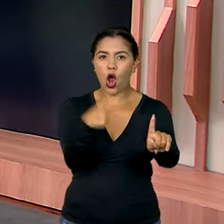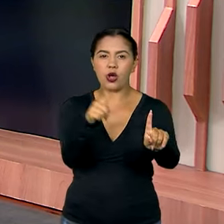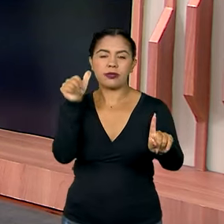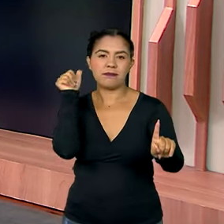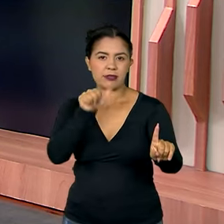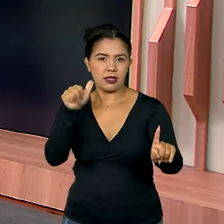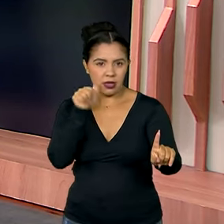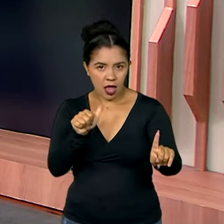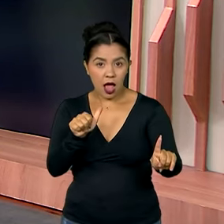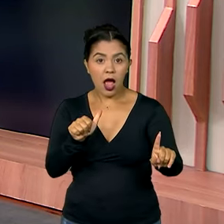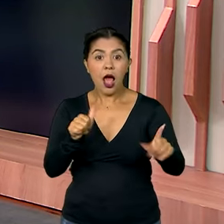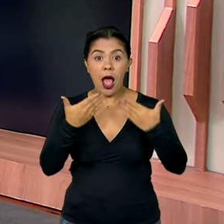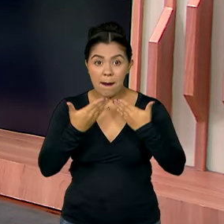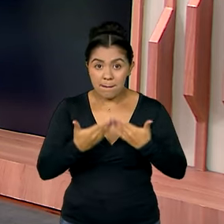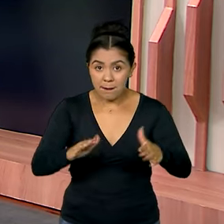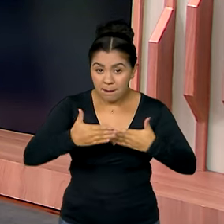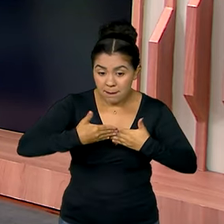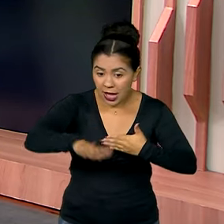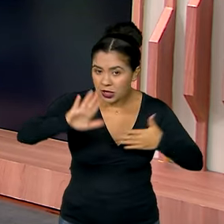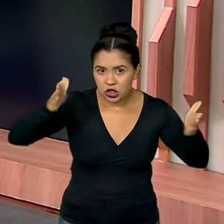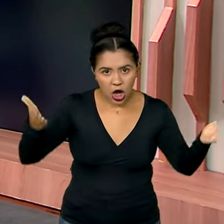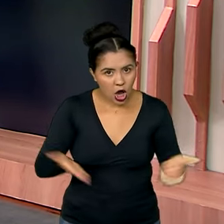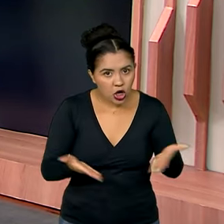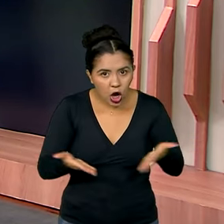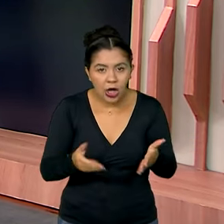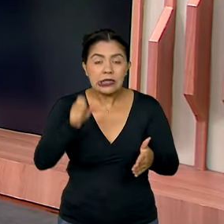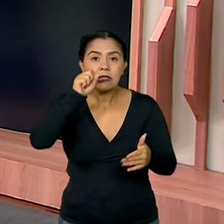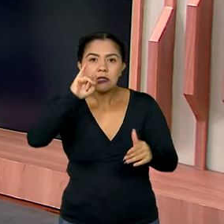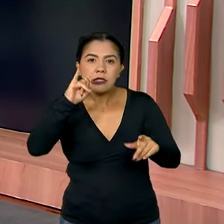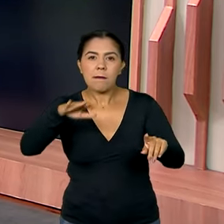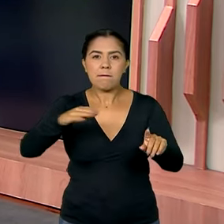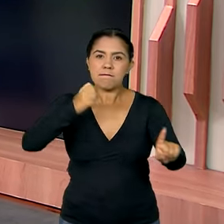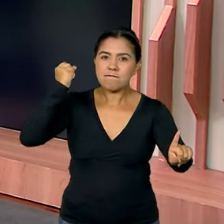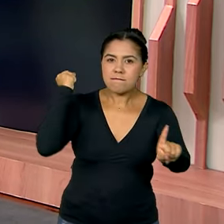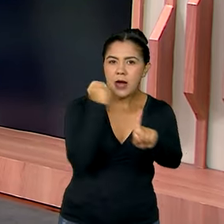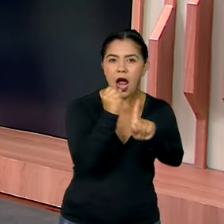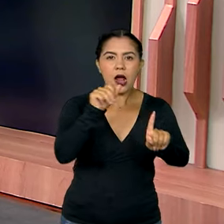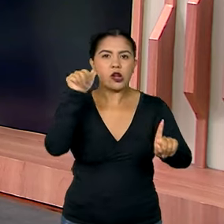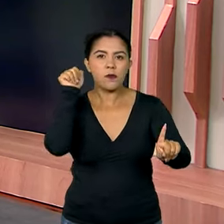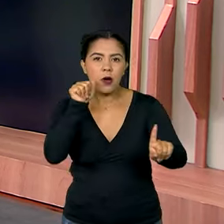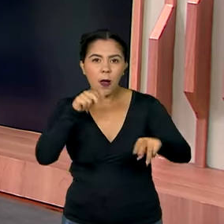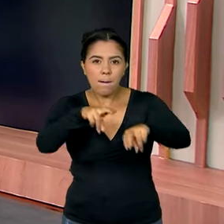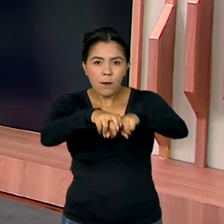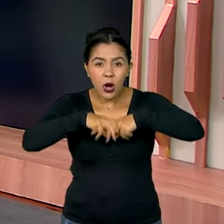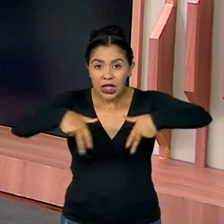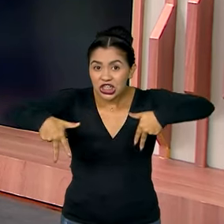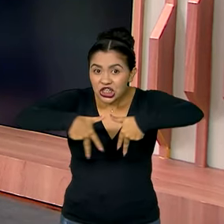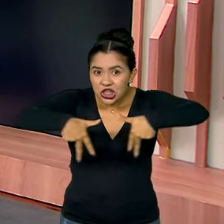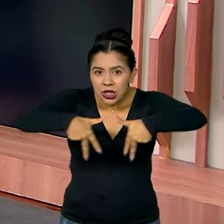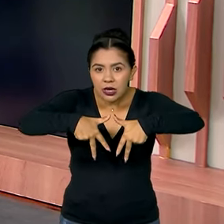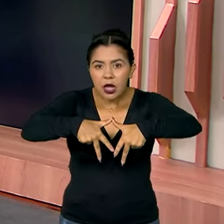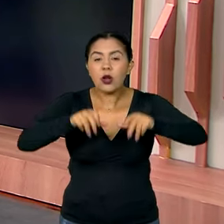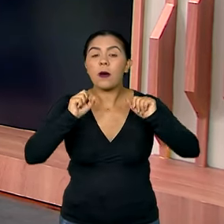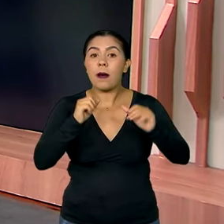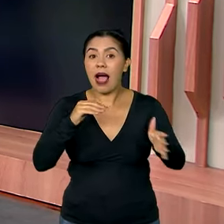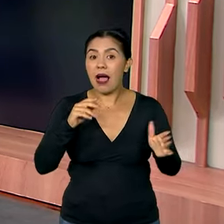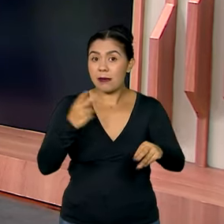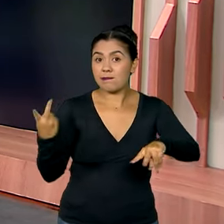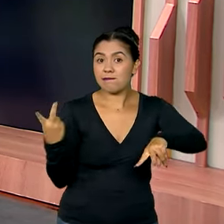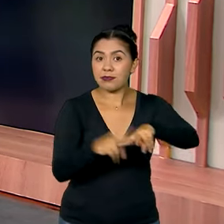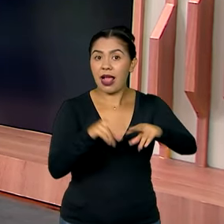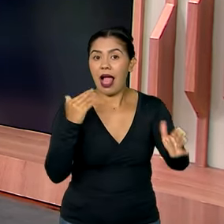mulheres. A partir de agora, os assassinatos motivados por questão de gênero podem levar apenas de até